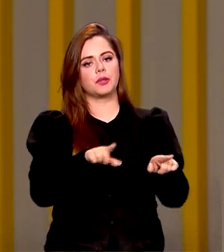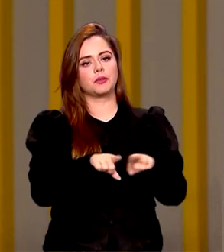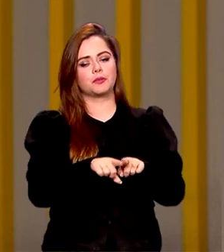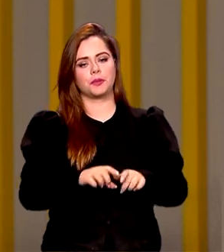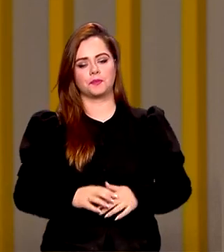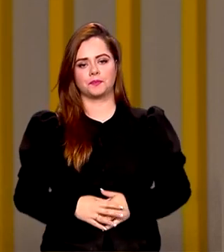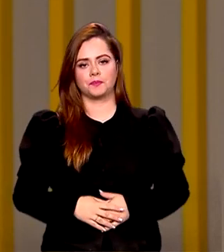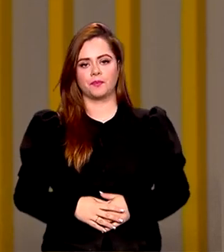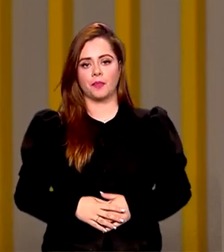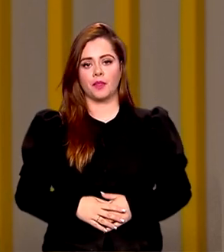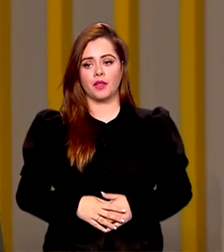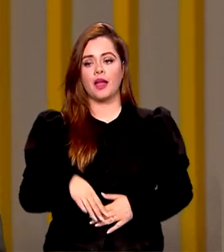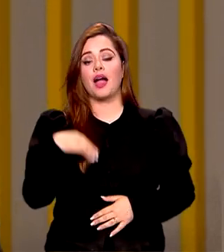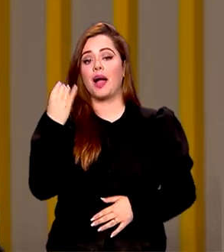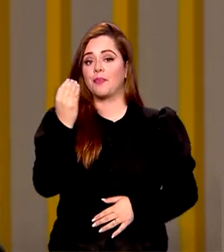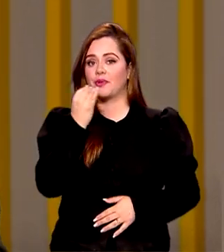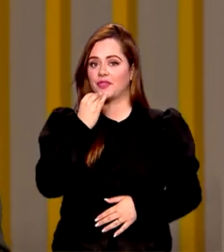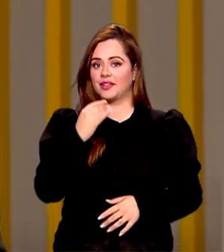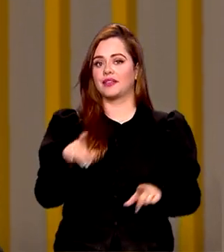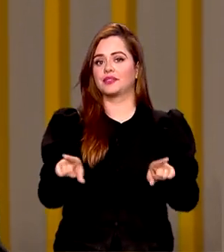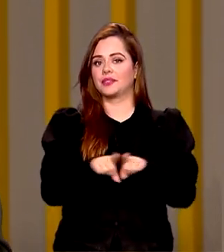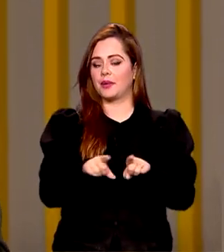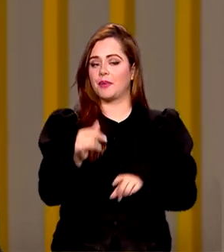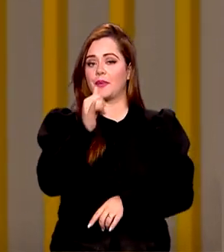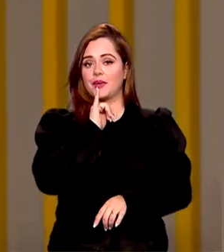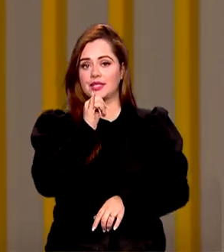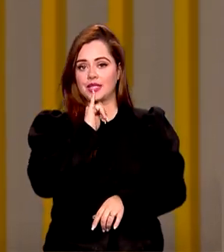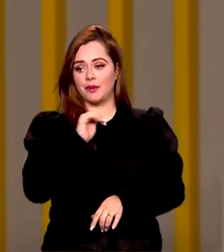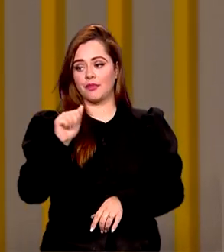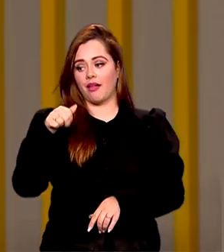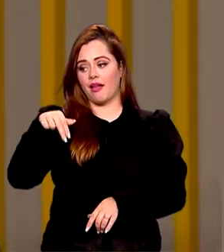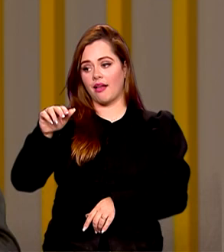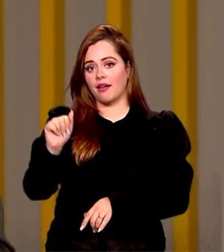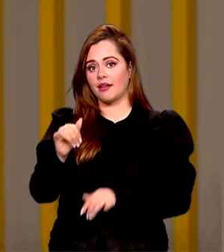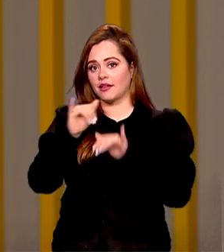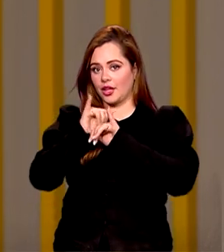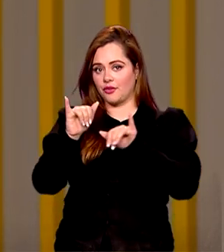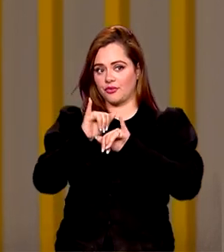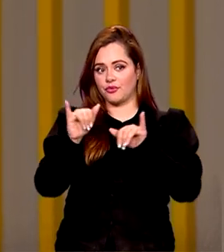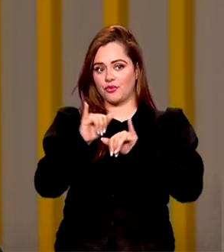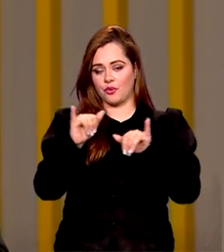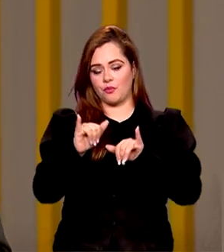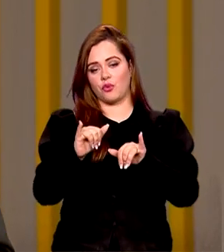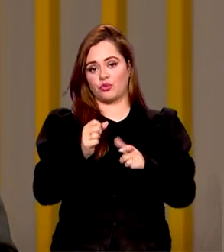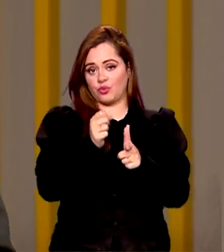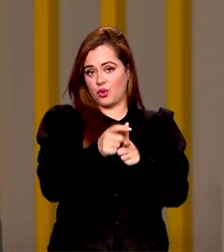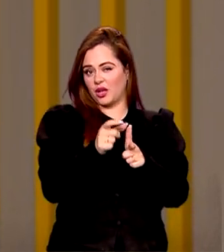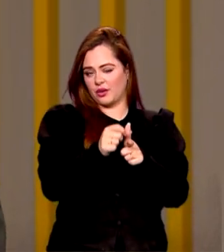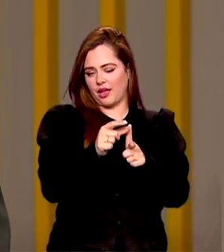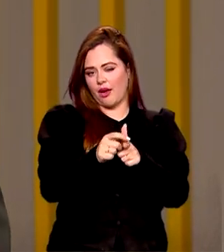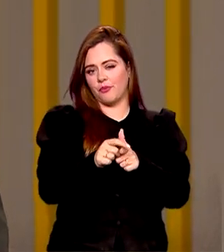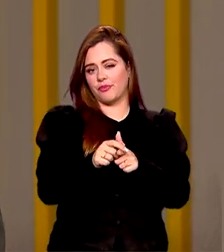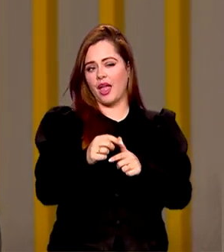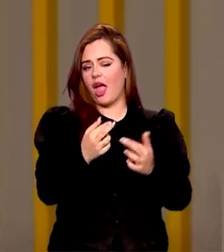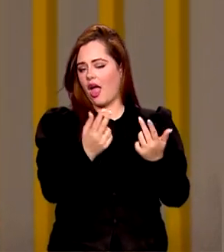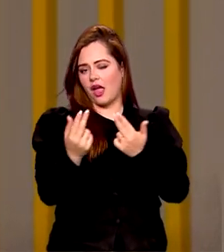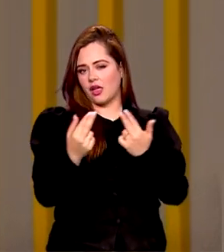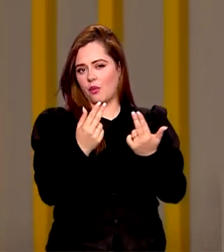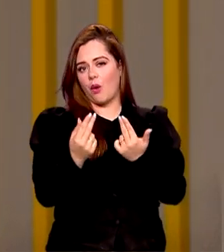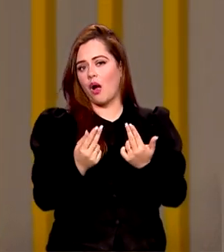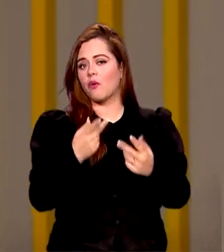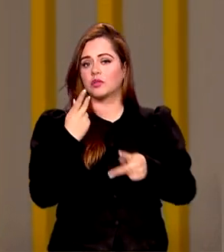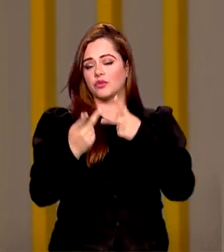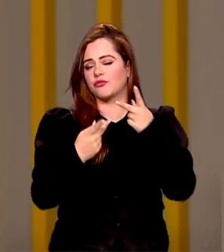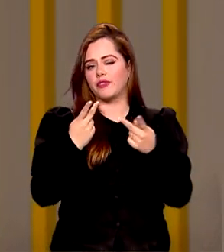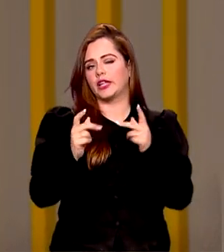Bom, e aproveitando aquele exemplo que a Ana deu do avalista, no caso de aluguel, é mais ou menos a mesma situação quando se